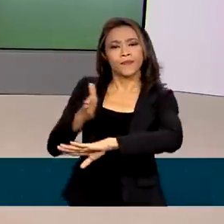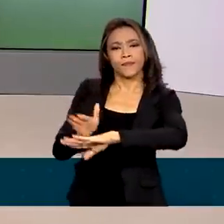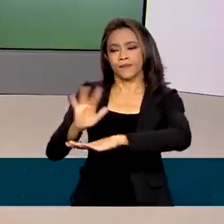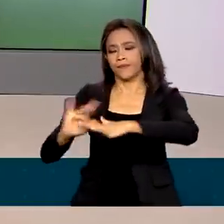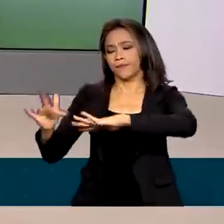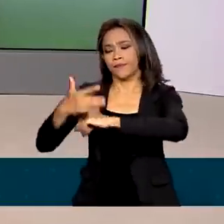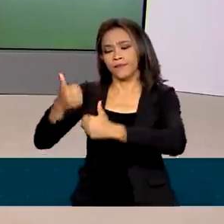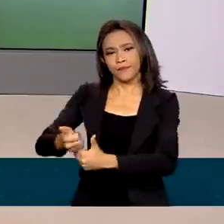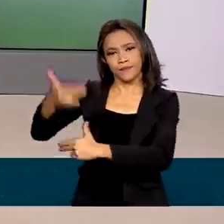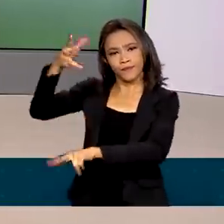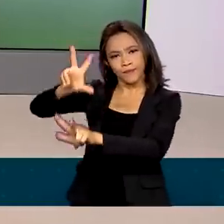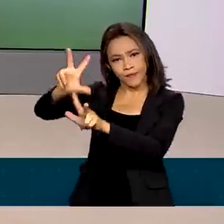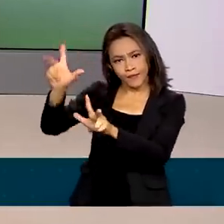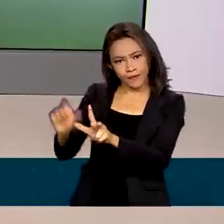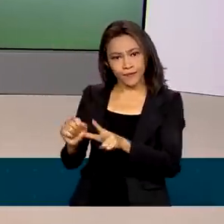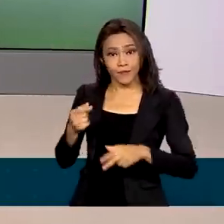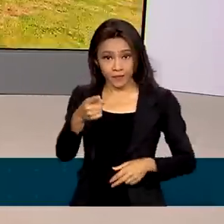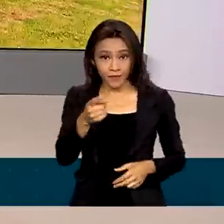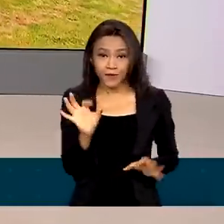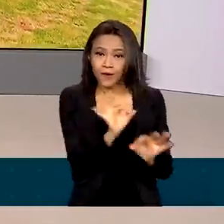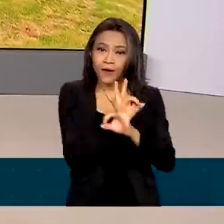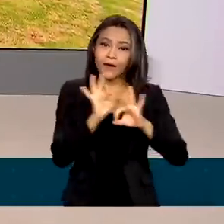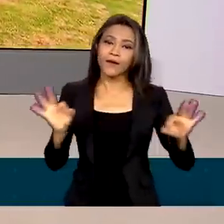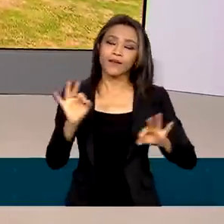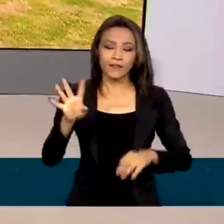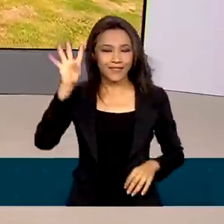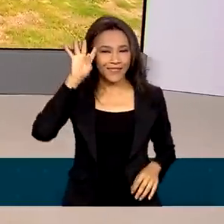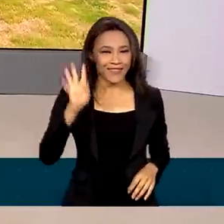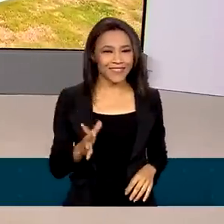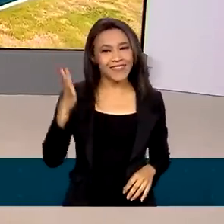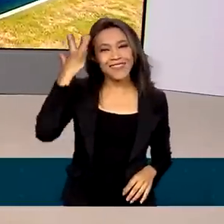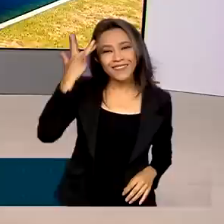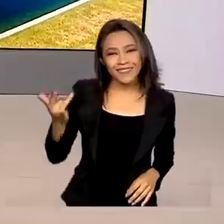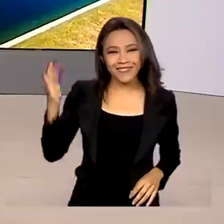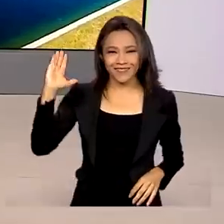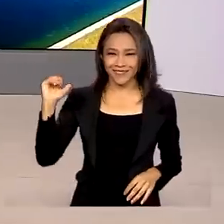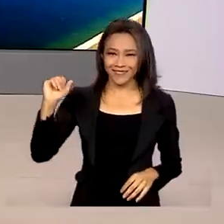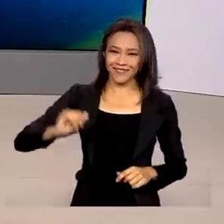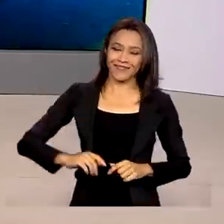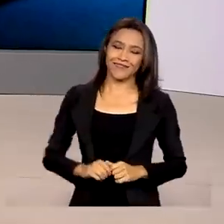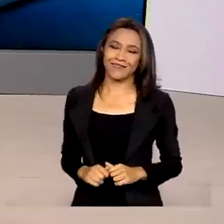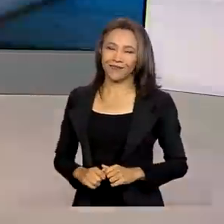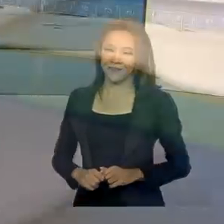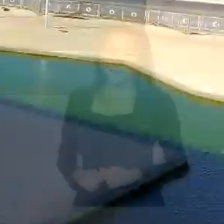redes sociais da TV Brasil. Para você uma ótima quarta-feira e até amanhã. Tchau, tchau.